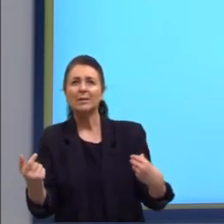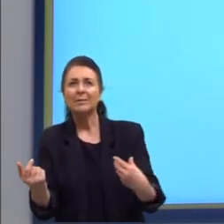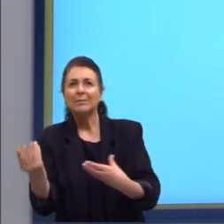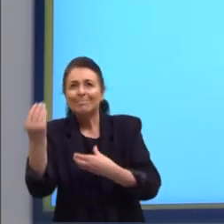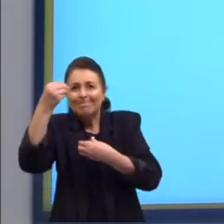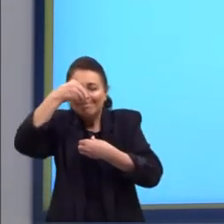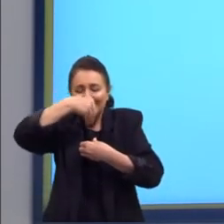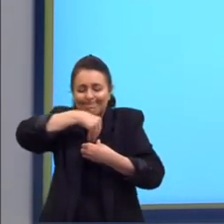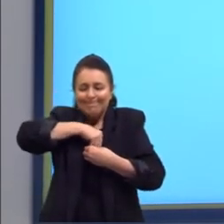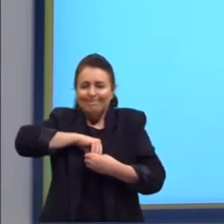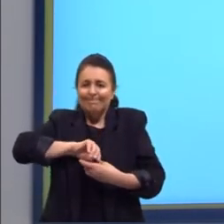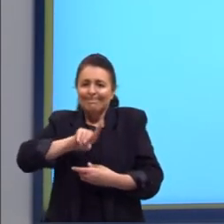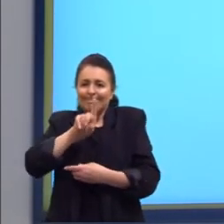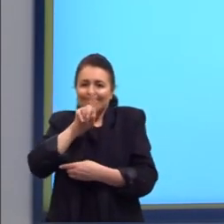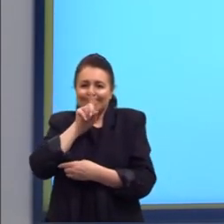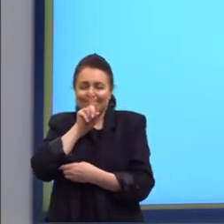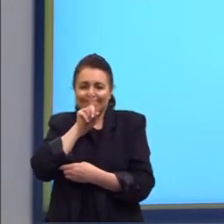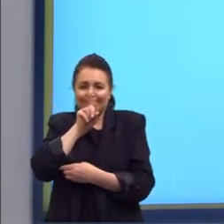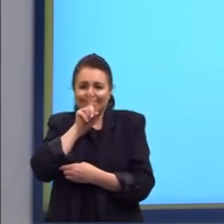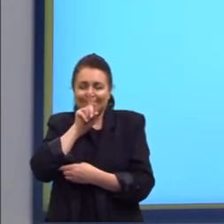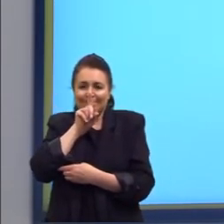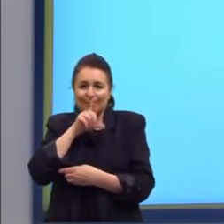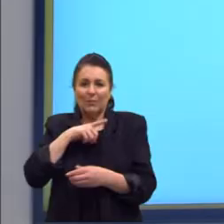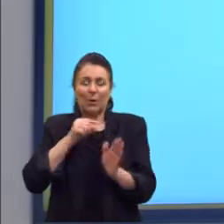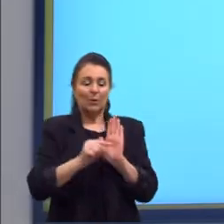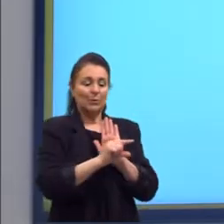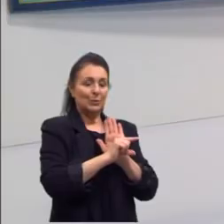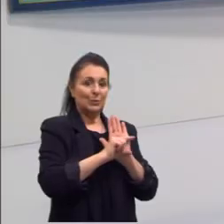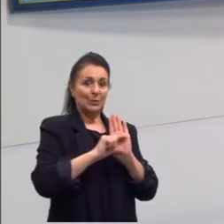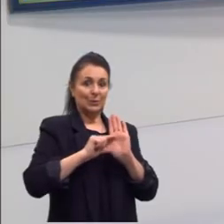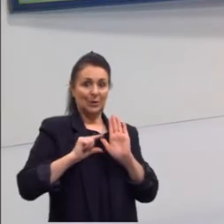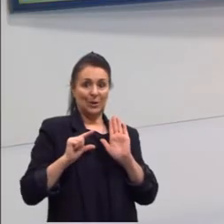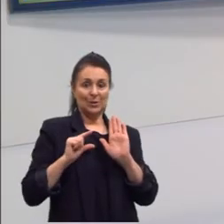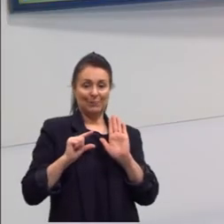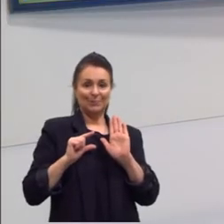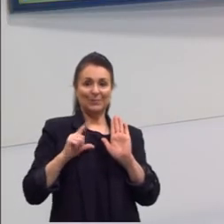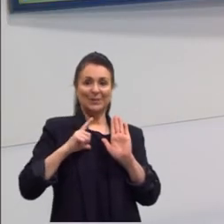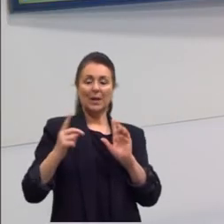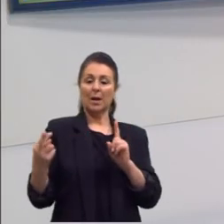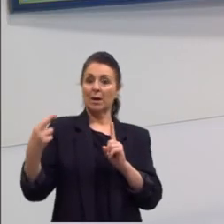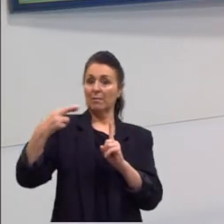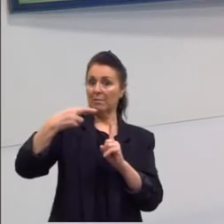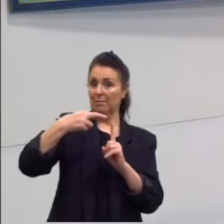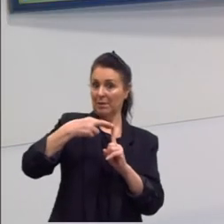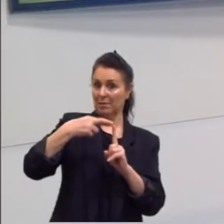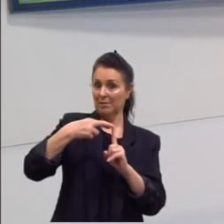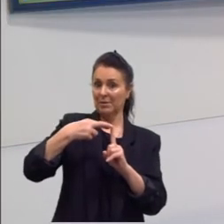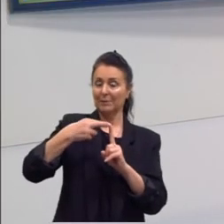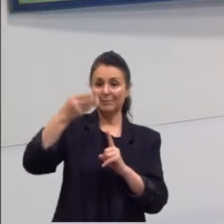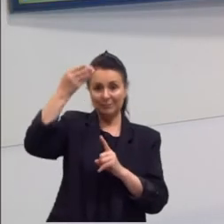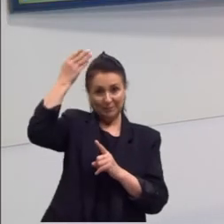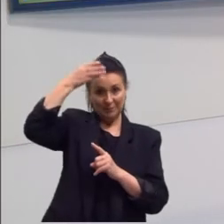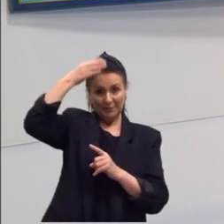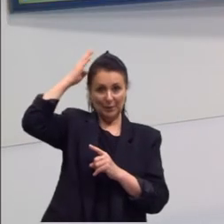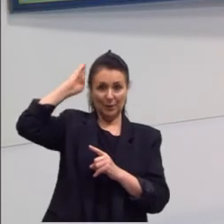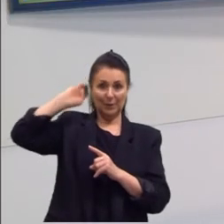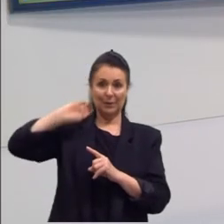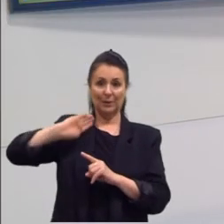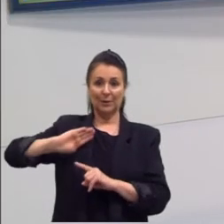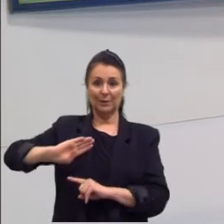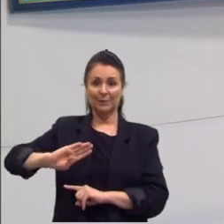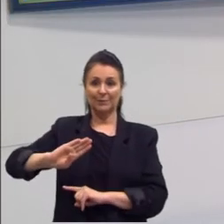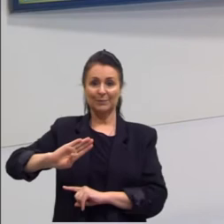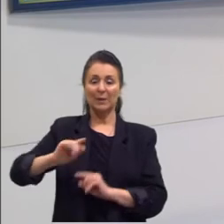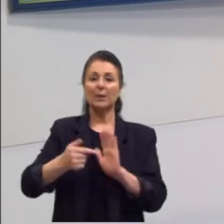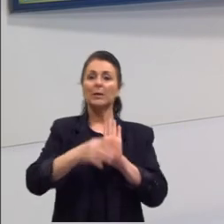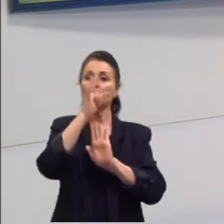Então, eu pego um trechinho aí de um autor conhecido que tenha referência, tenha contexto com aquilo que eu